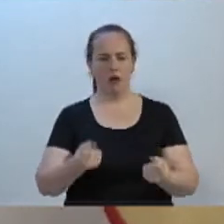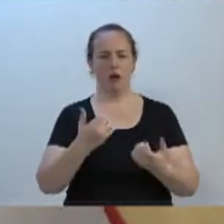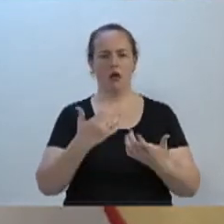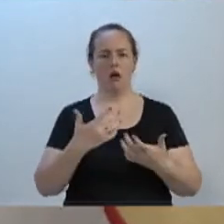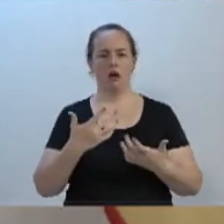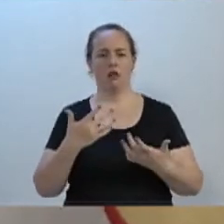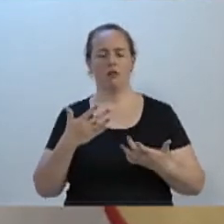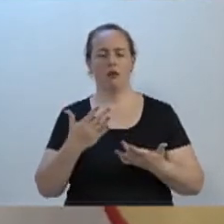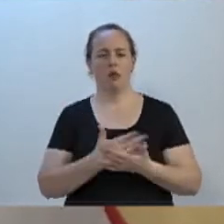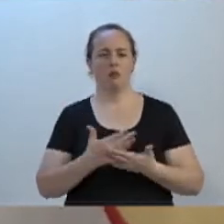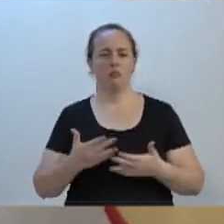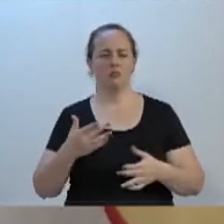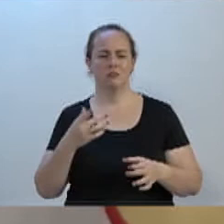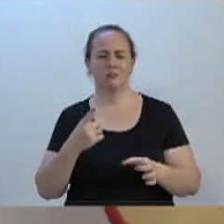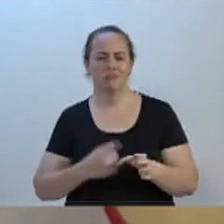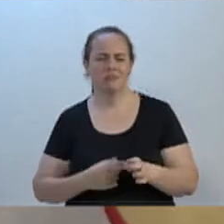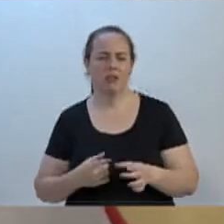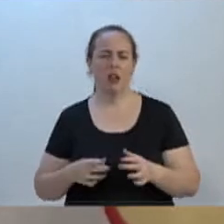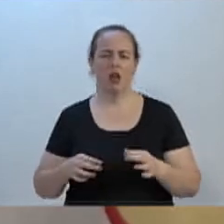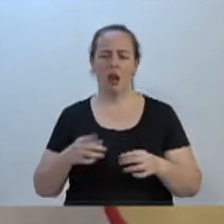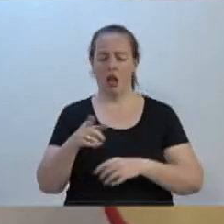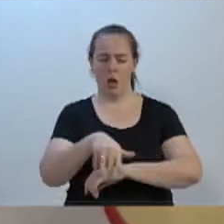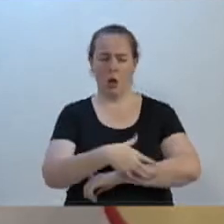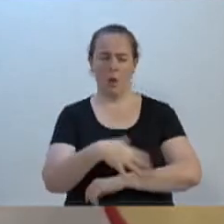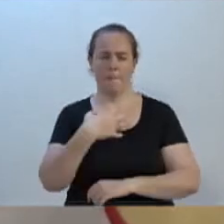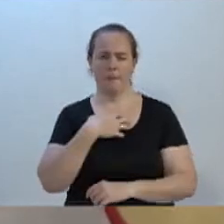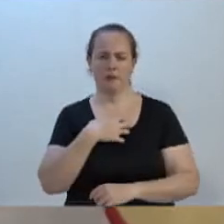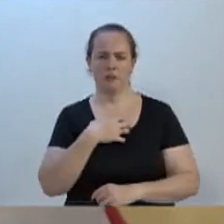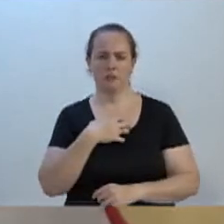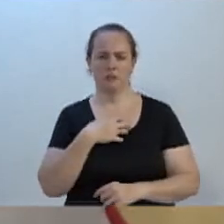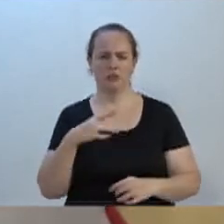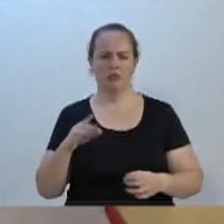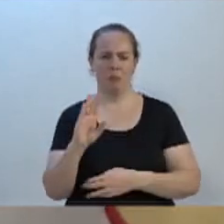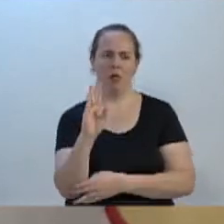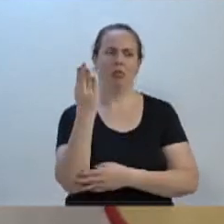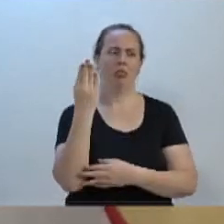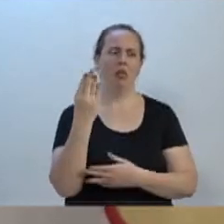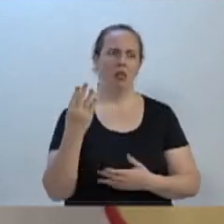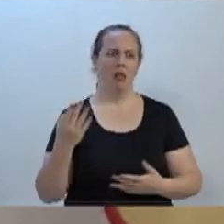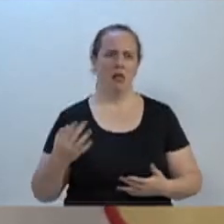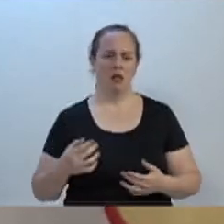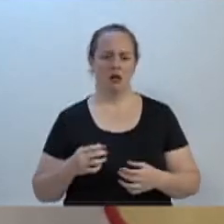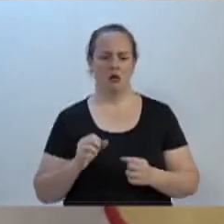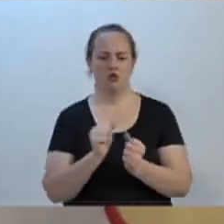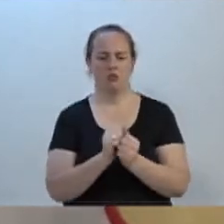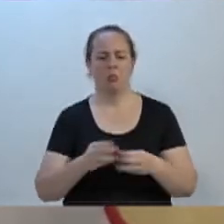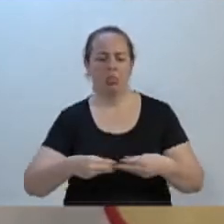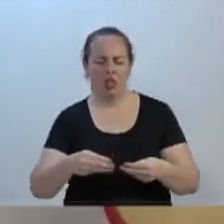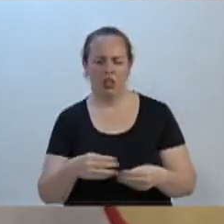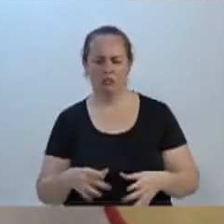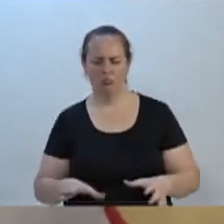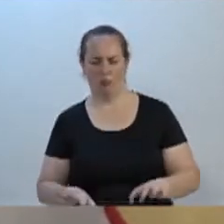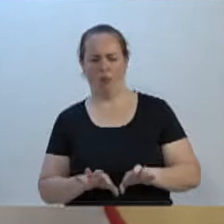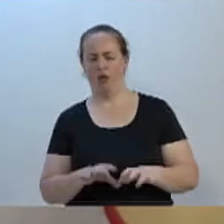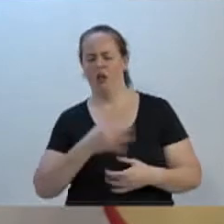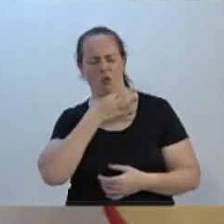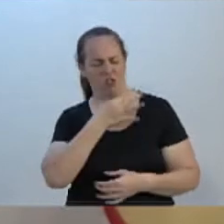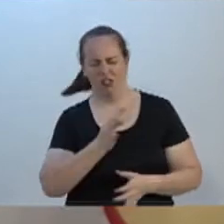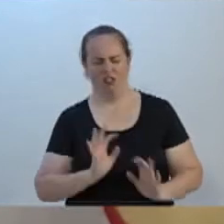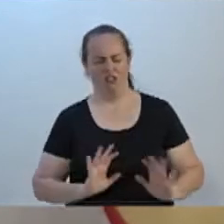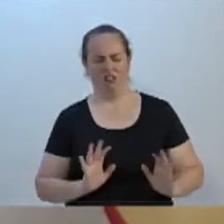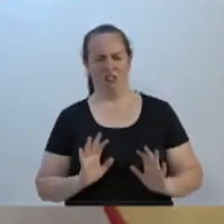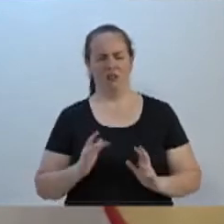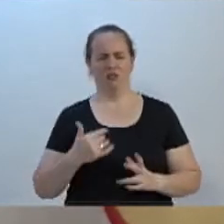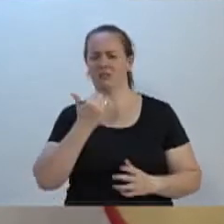adutoras de cimento ali da Rua Bahia, tinham paus com panos assim, sabe? Coisa horrível mesmo,